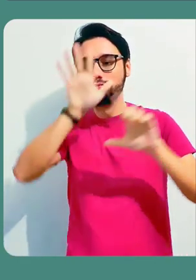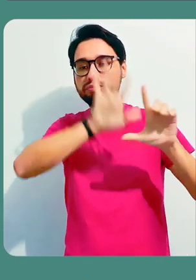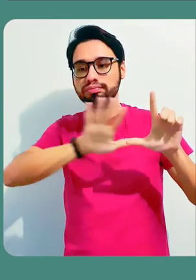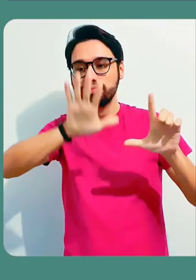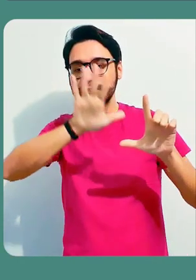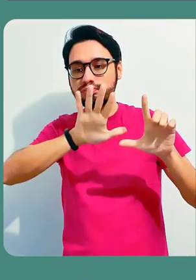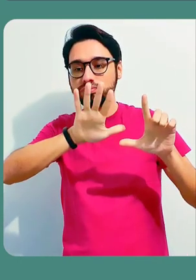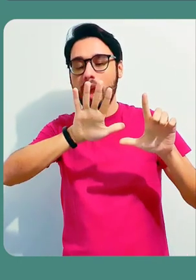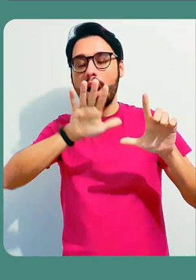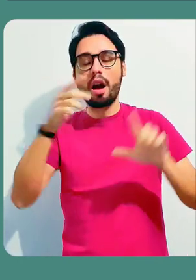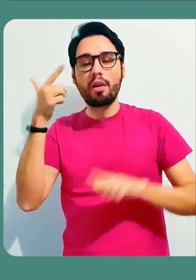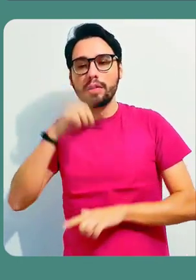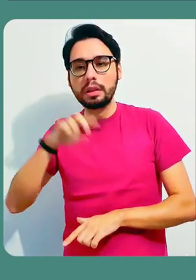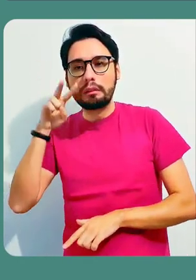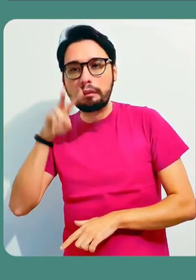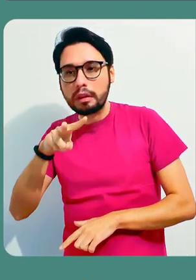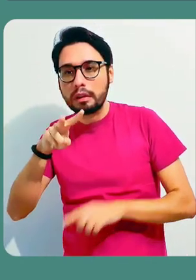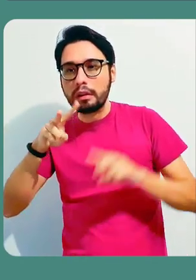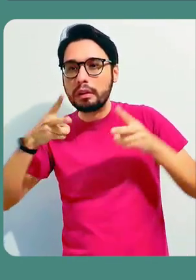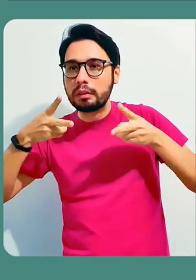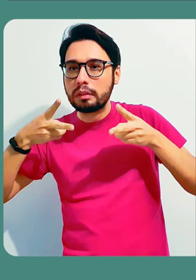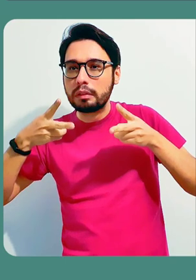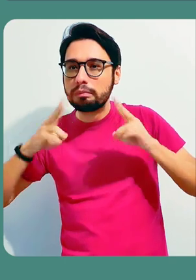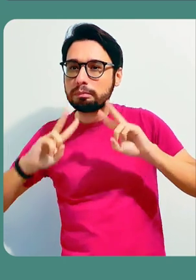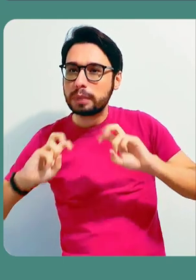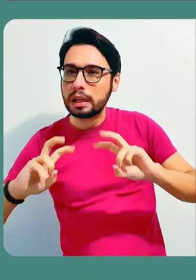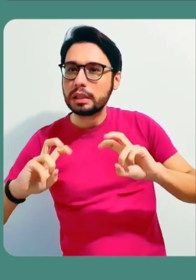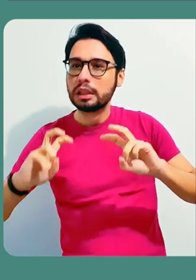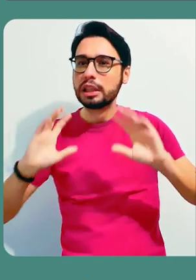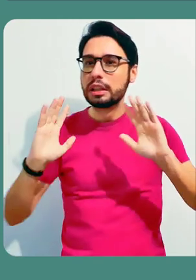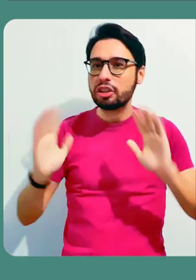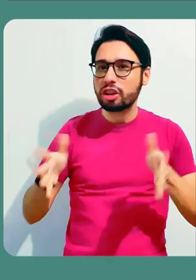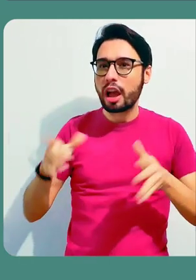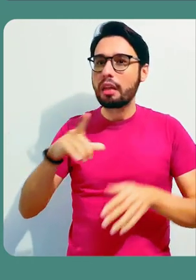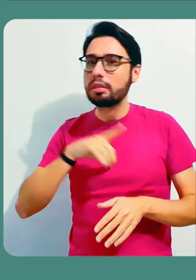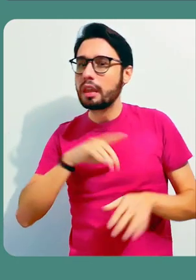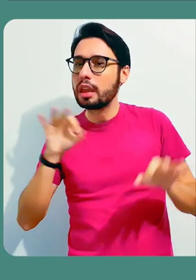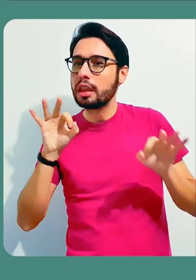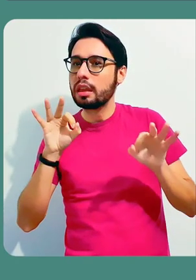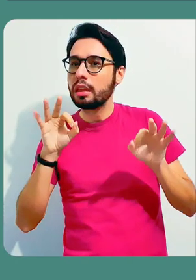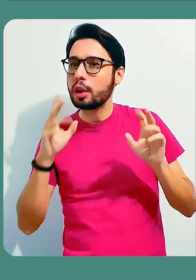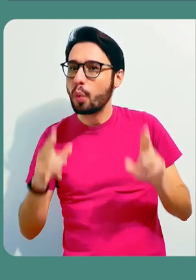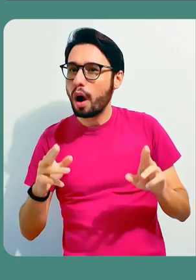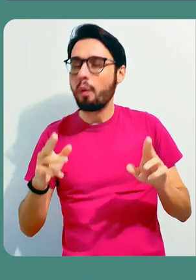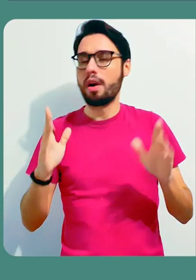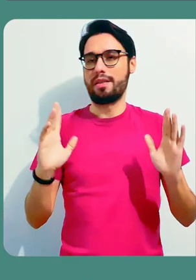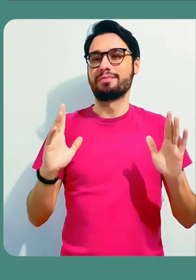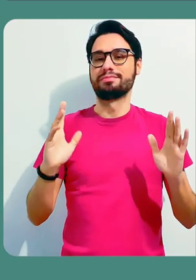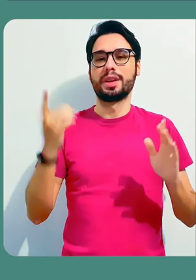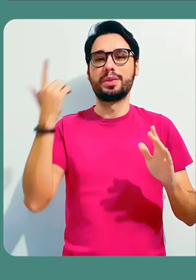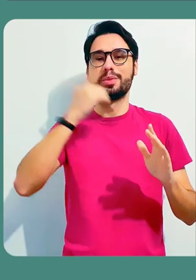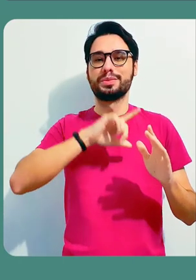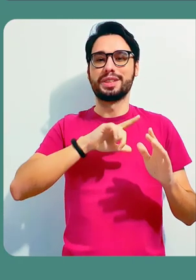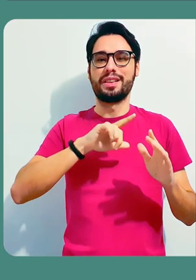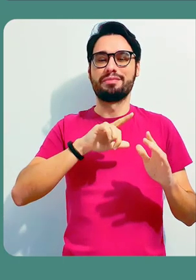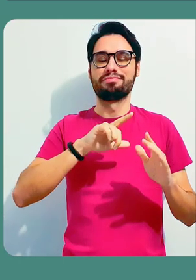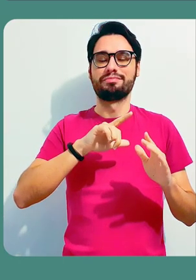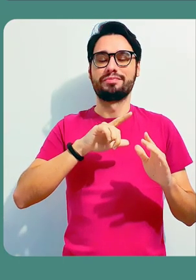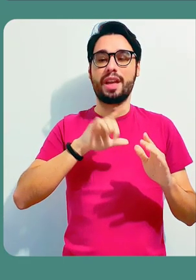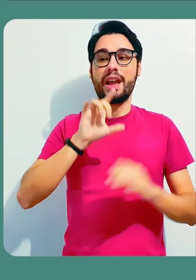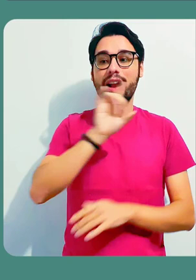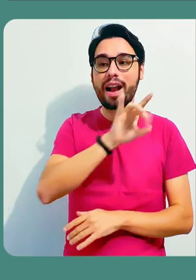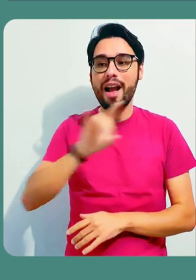e consultar o que os colegas já produziram a fim de não repetir o mesmo equipamento. Isso serviu também como